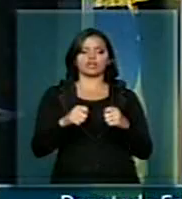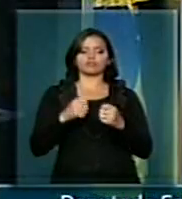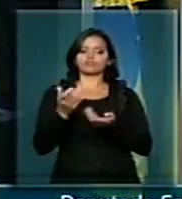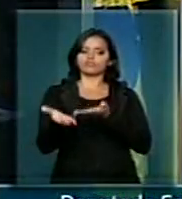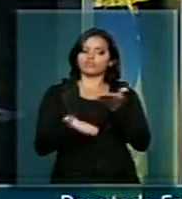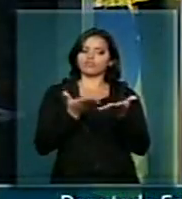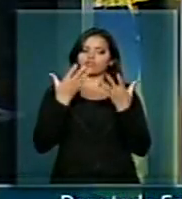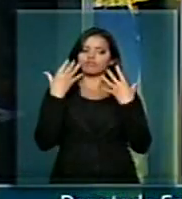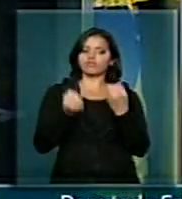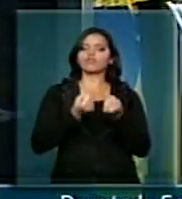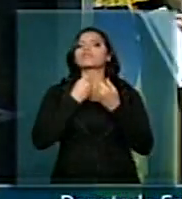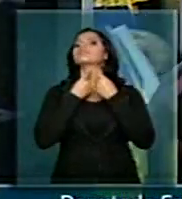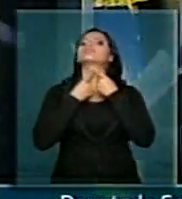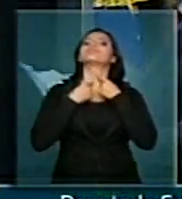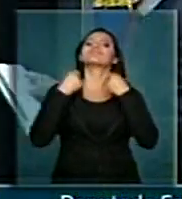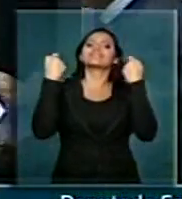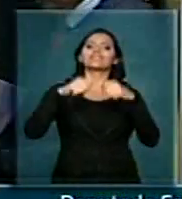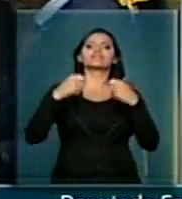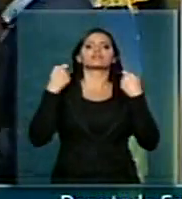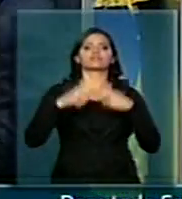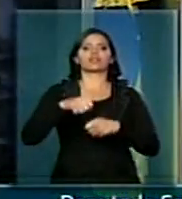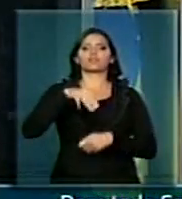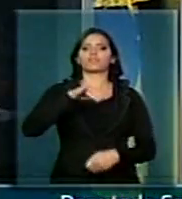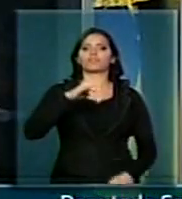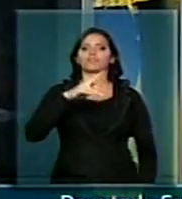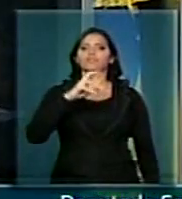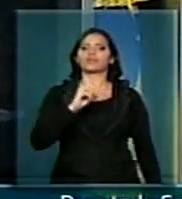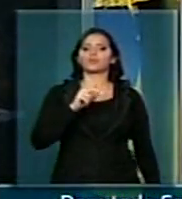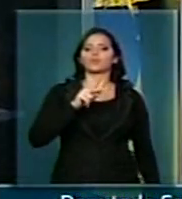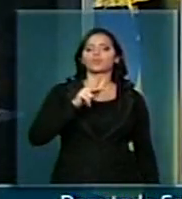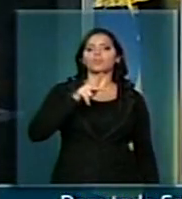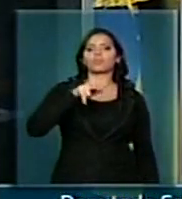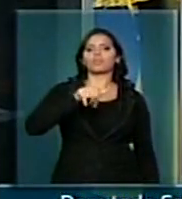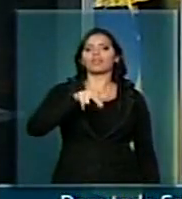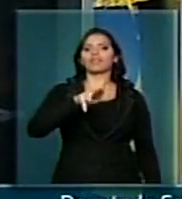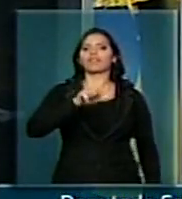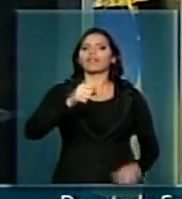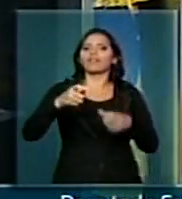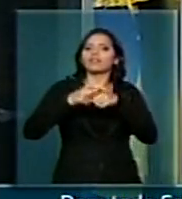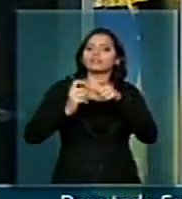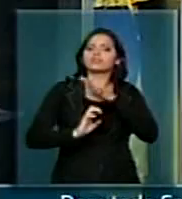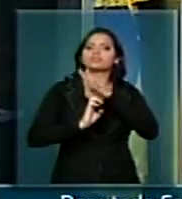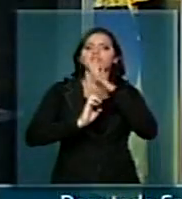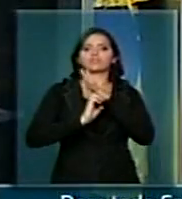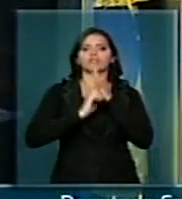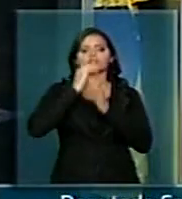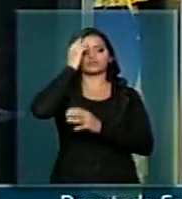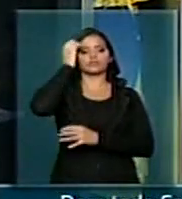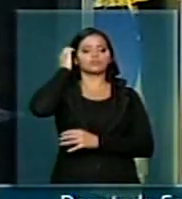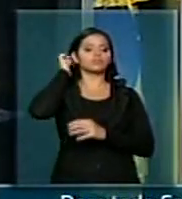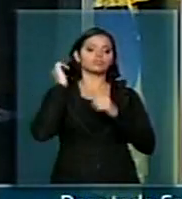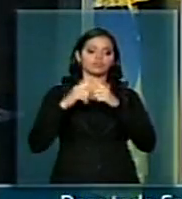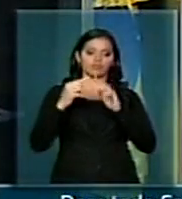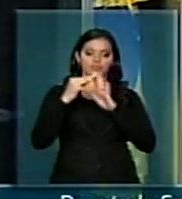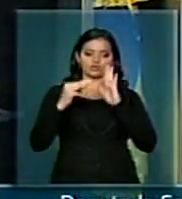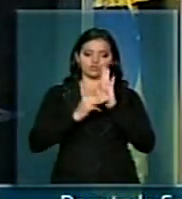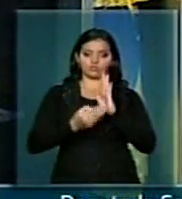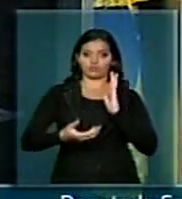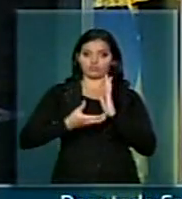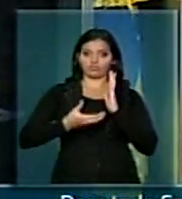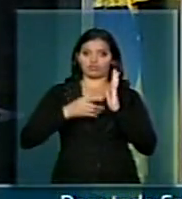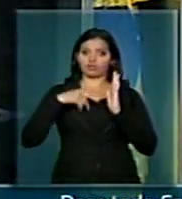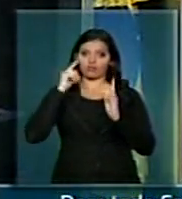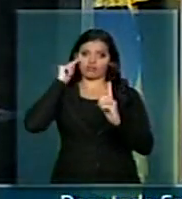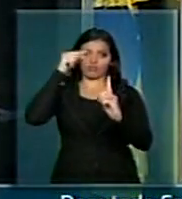o anseio das micro e pequenas empresas, através de medidas que tramitam nesta Casa e que